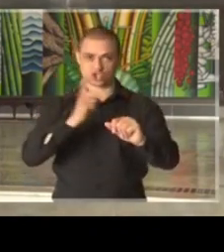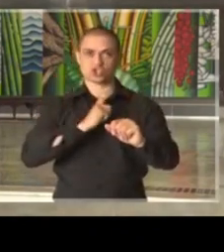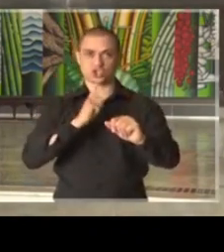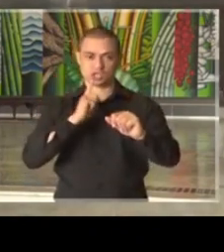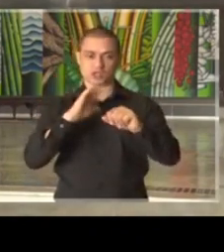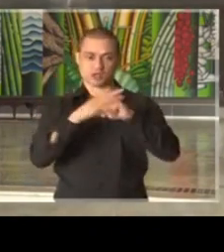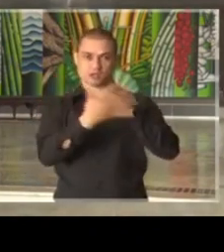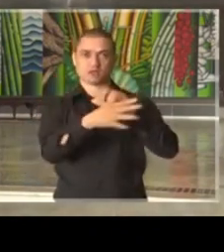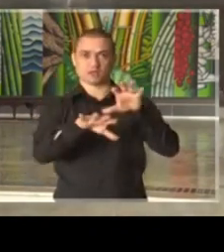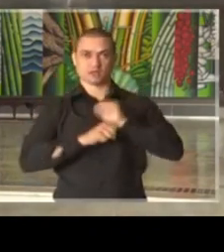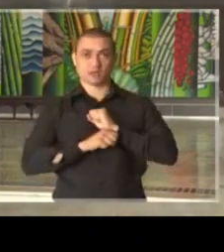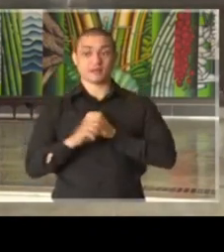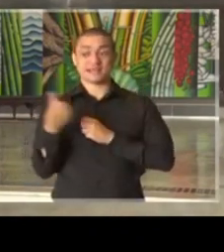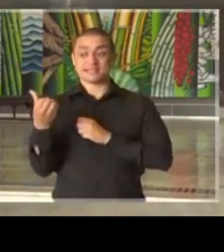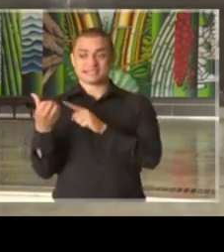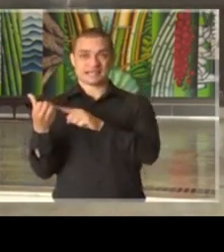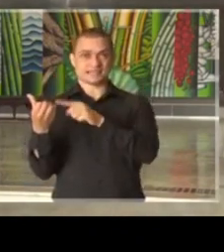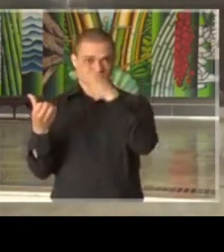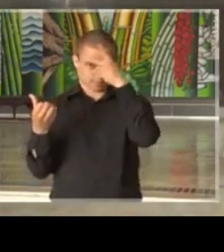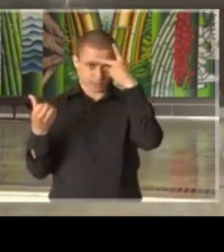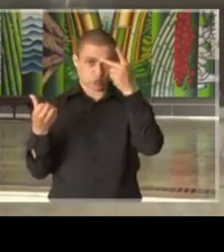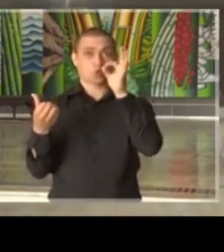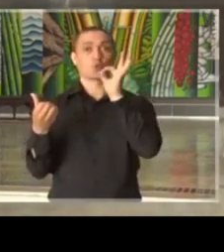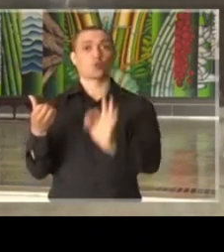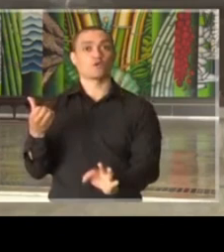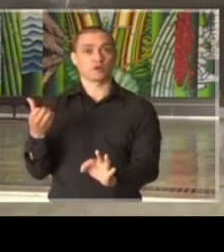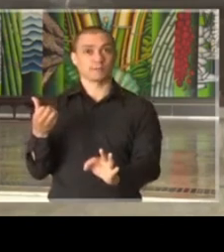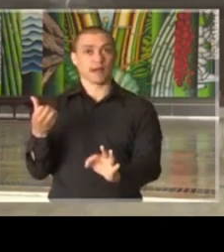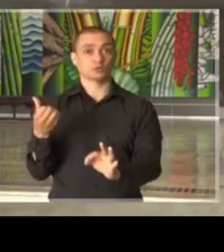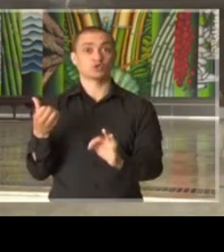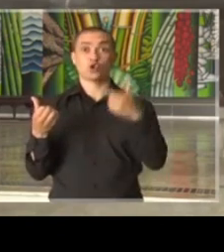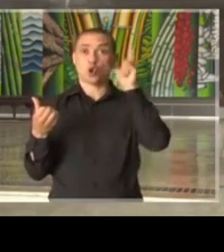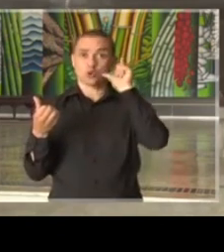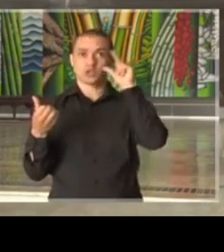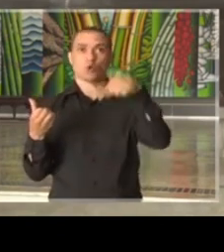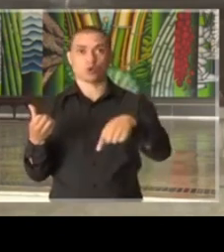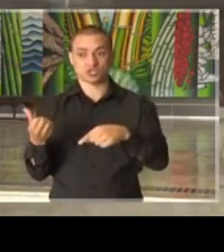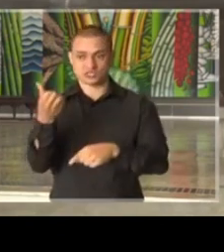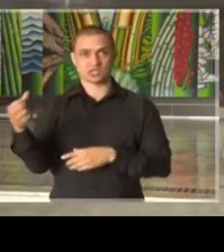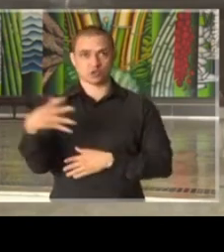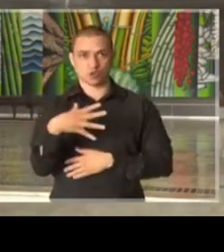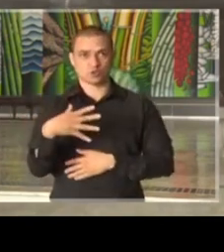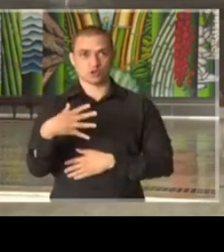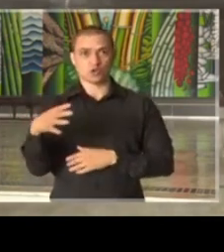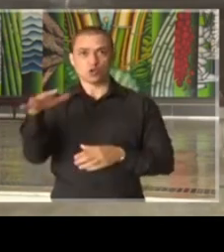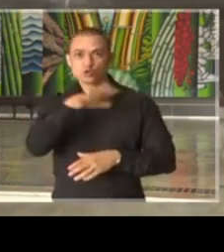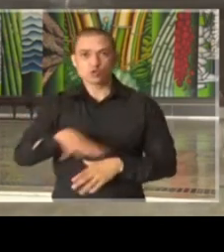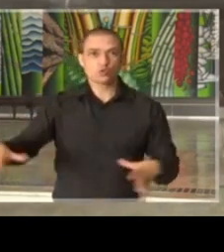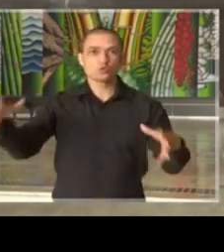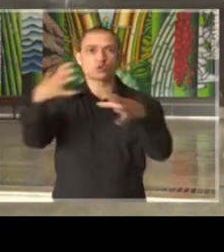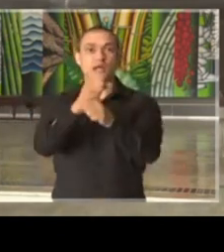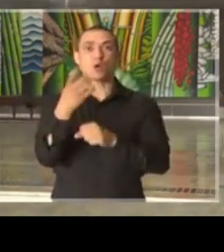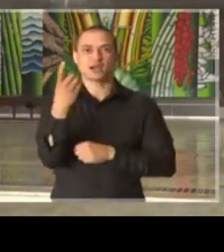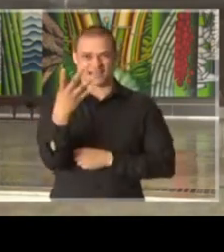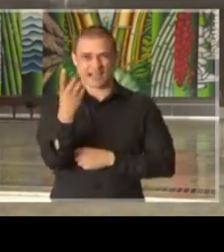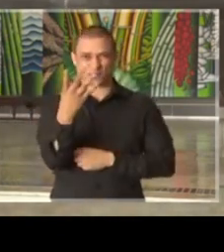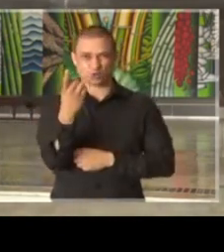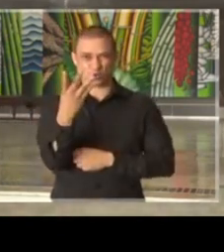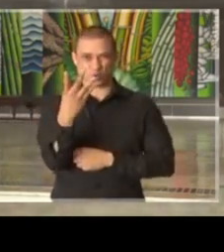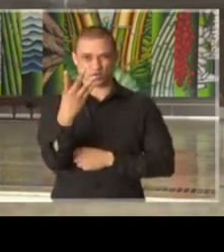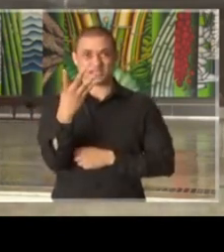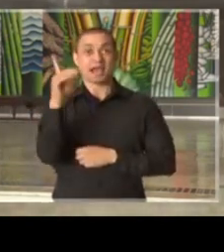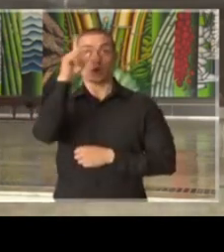sendo que seis confirmados de ontem para hoje. do total dos 14 em hospitais